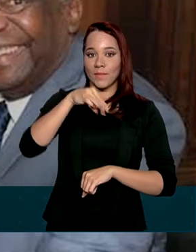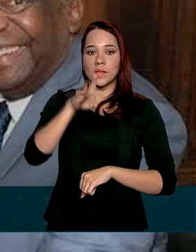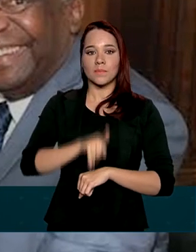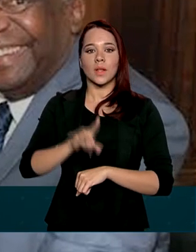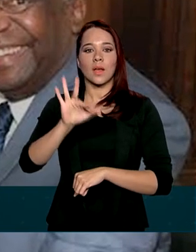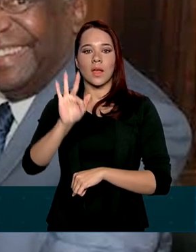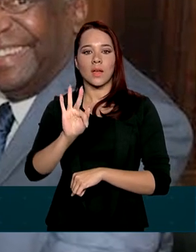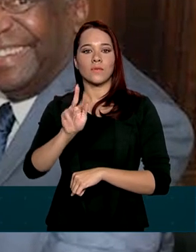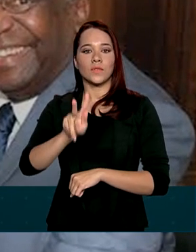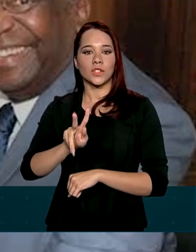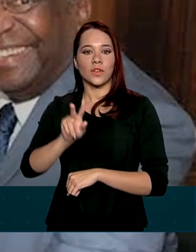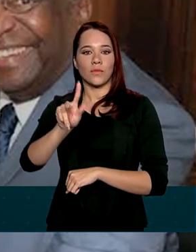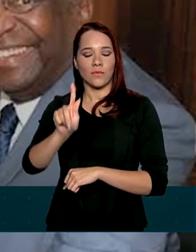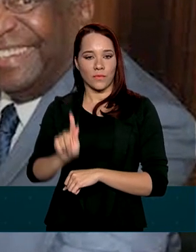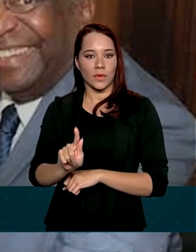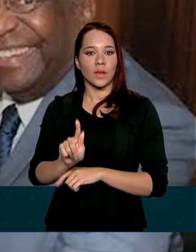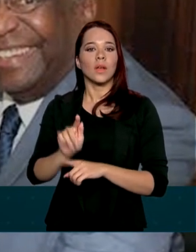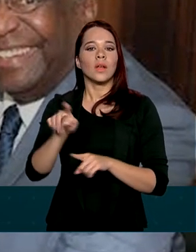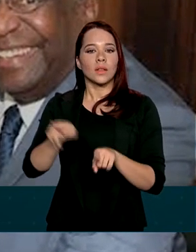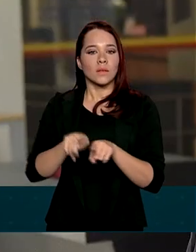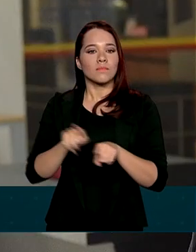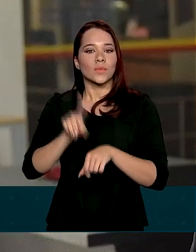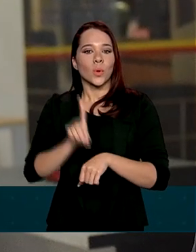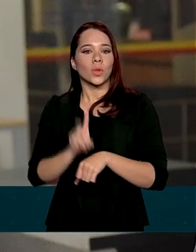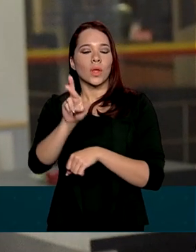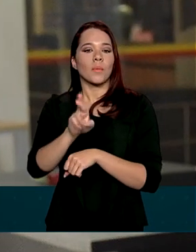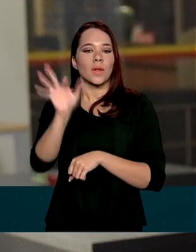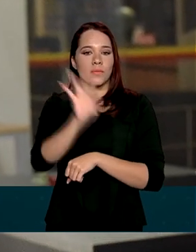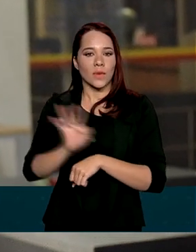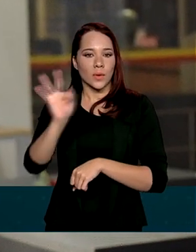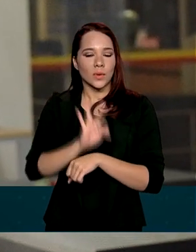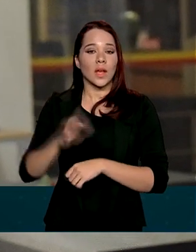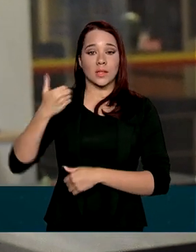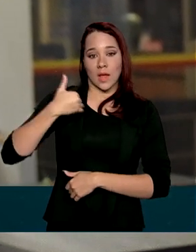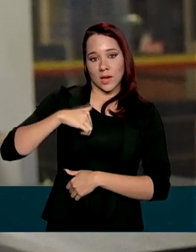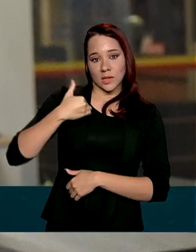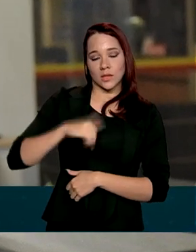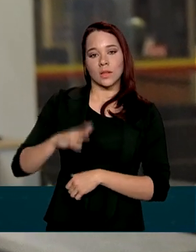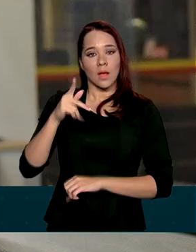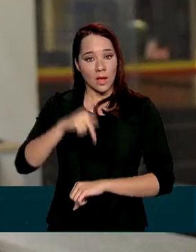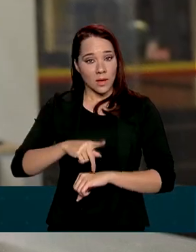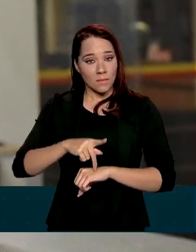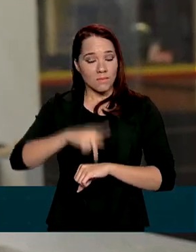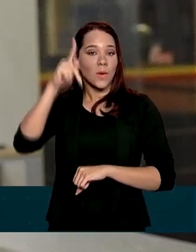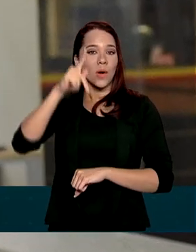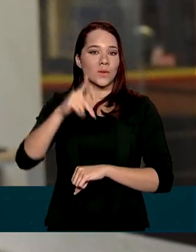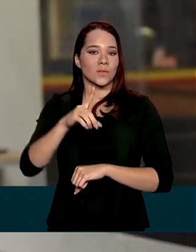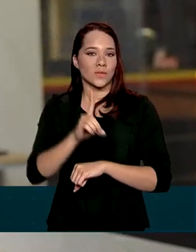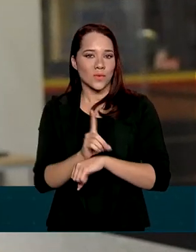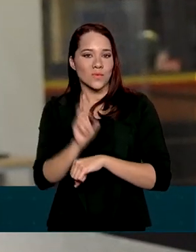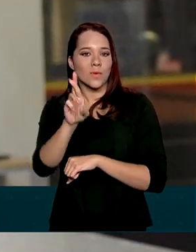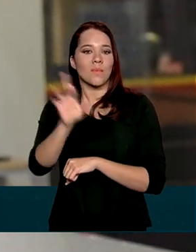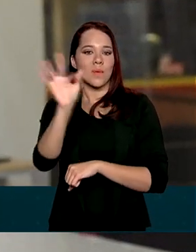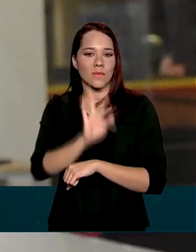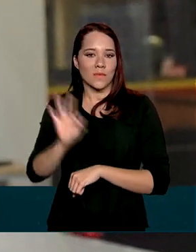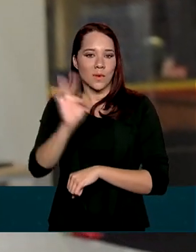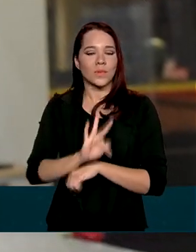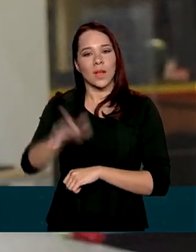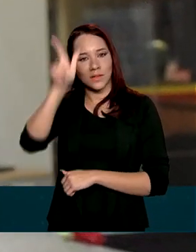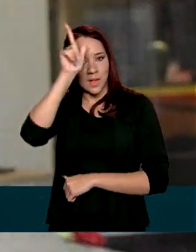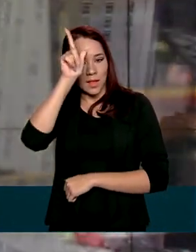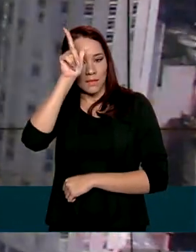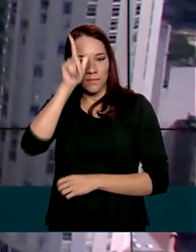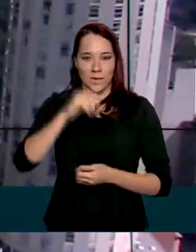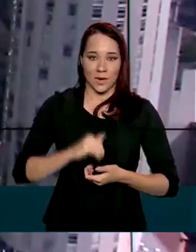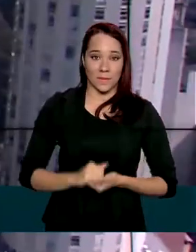pela FGV, doutor pela Universidade de Rosário, na Argentina e pós-doutor pela Universidade de Vupertal, na